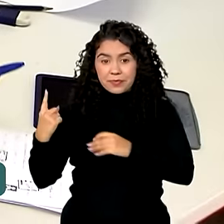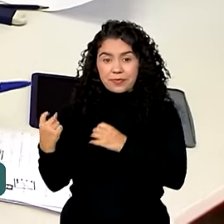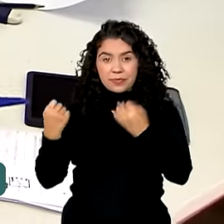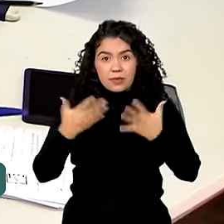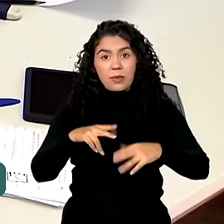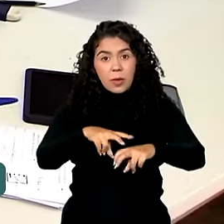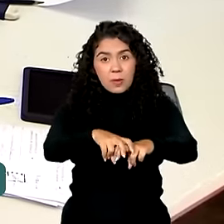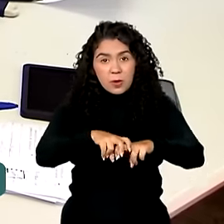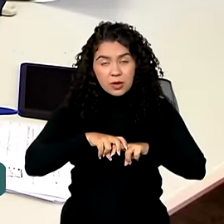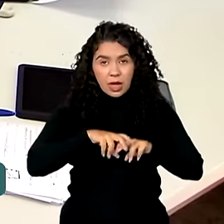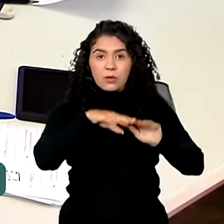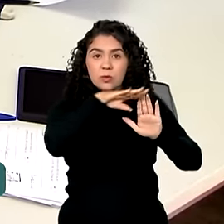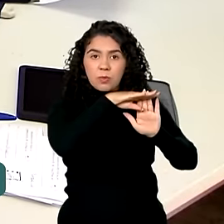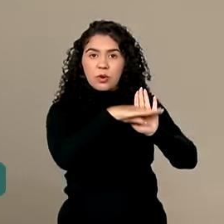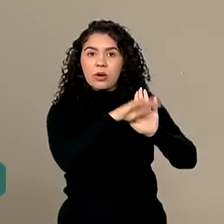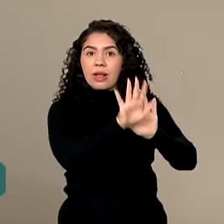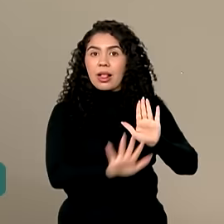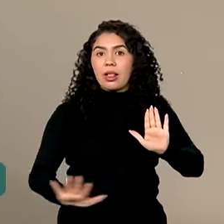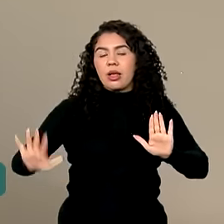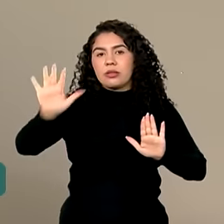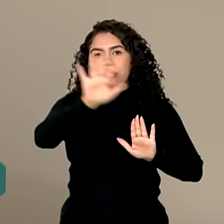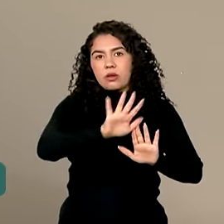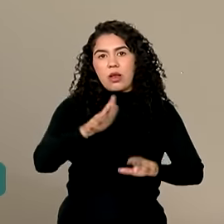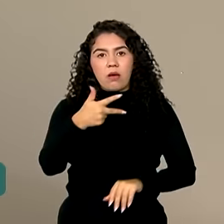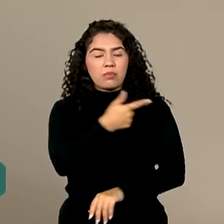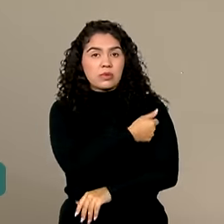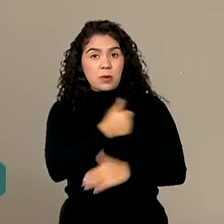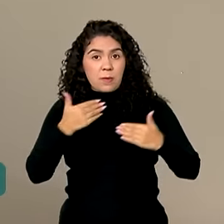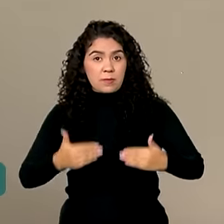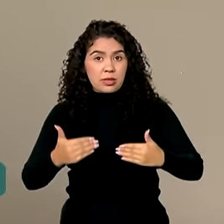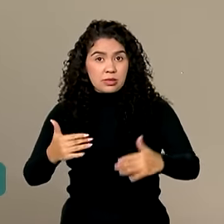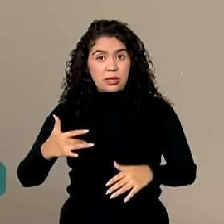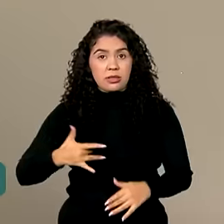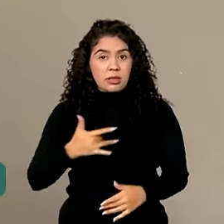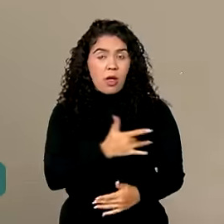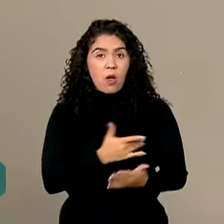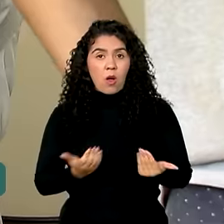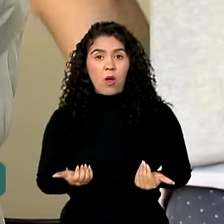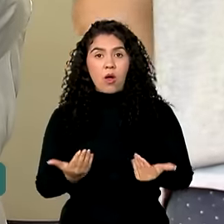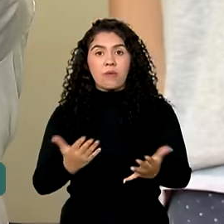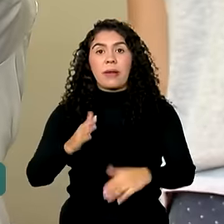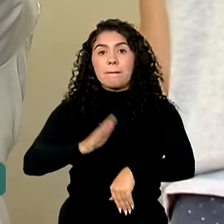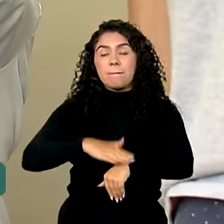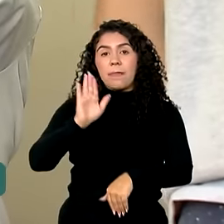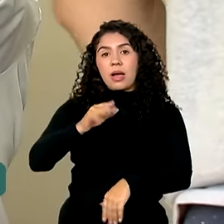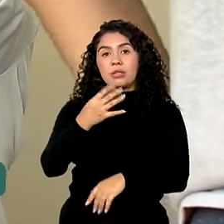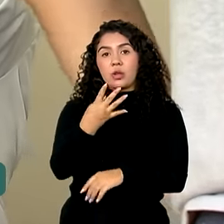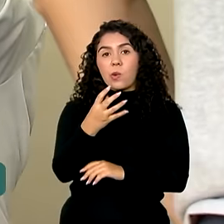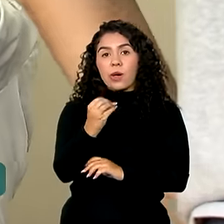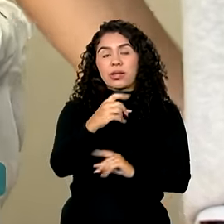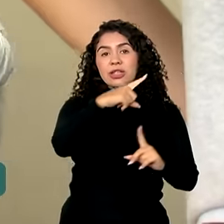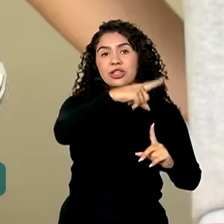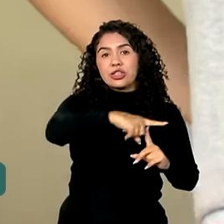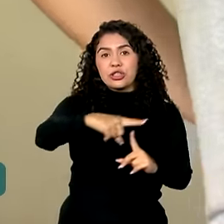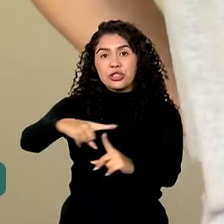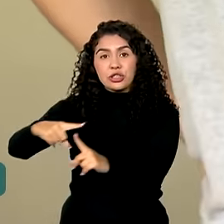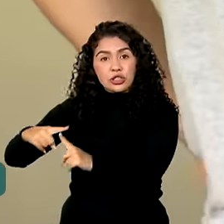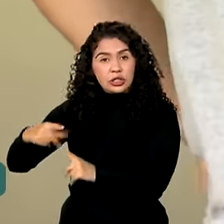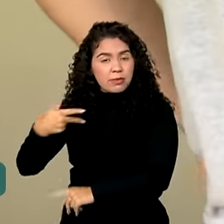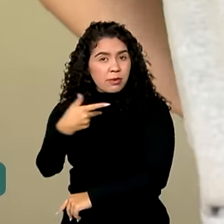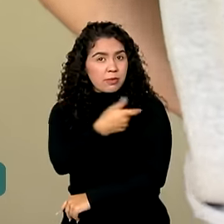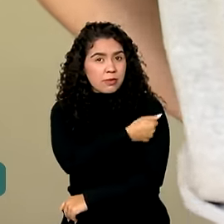Programa Nacional de Imunizações, o Ministério da Saúde oferece mais de 40 tipos de imunobiológicos no SUS,